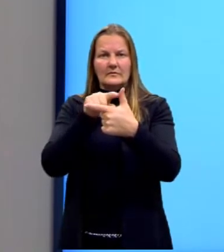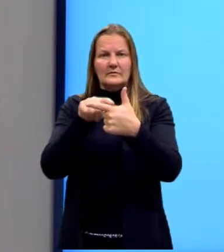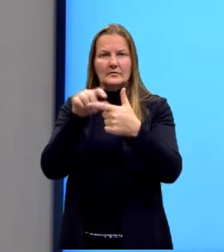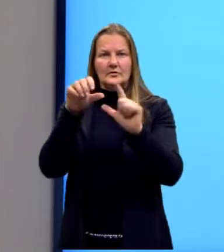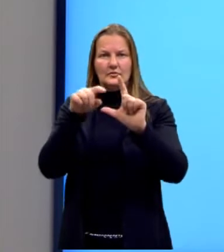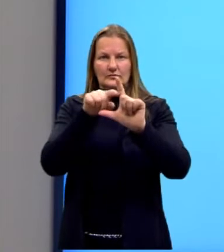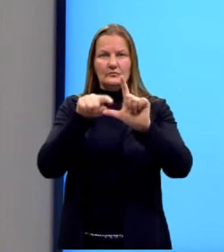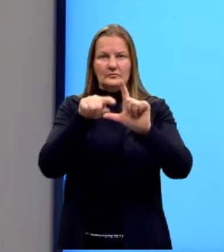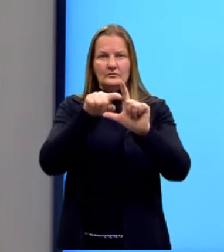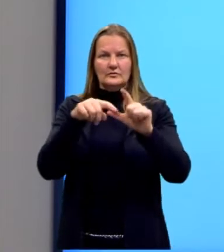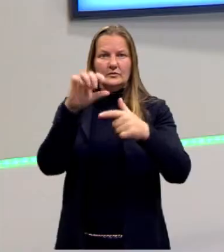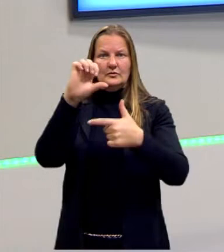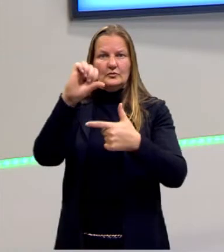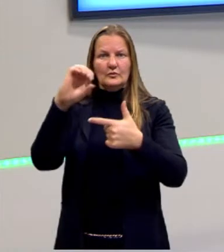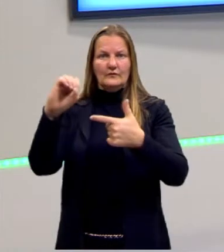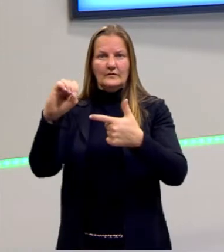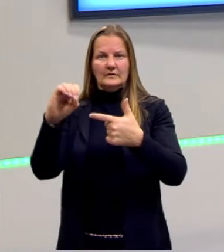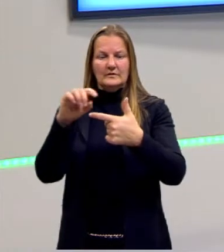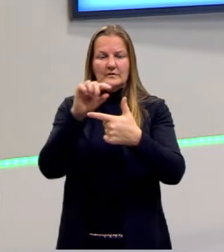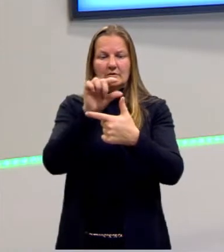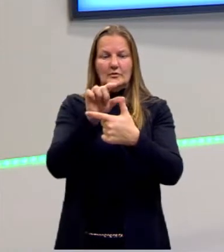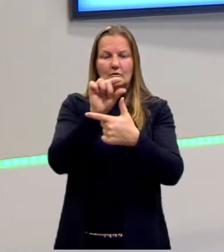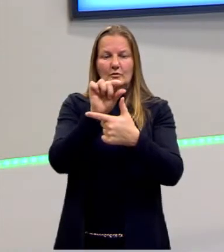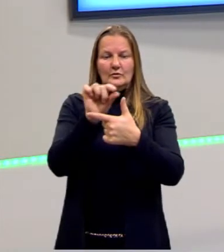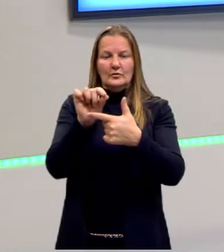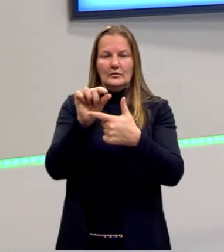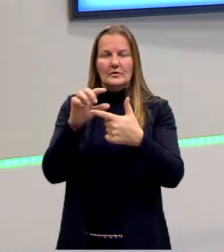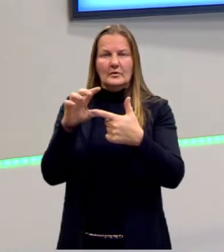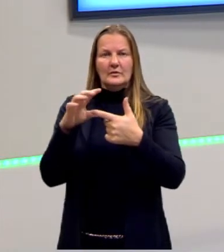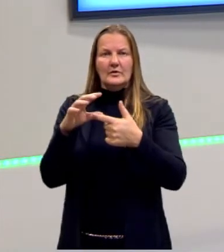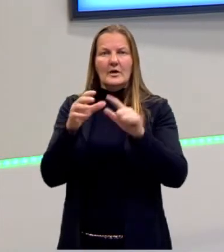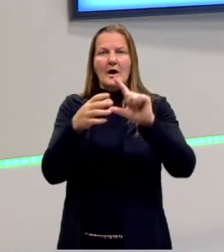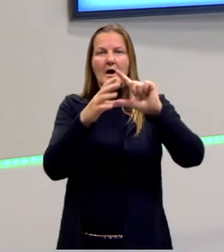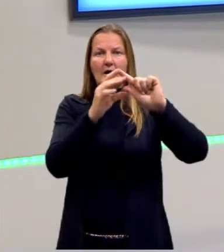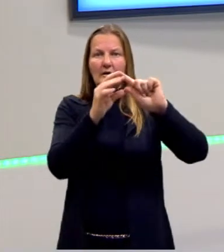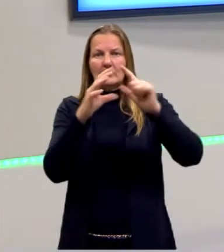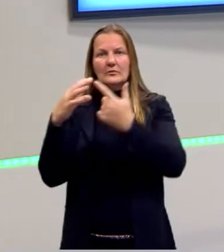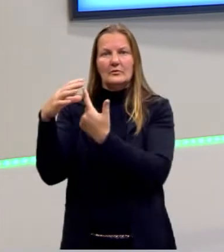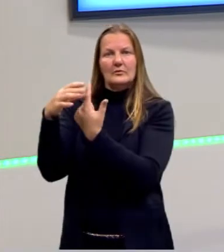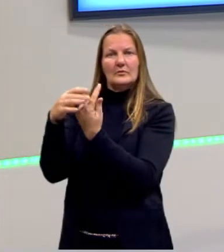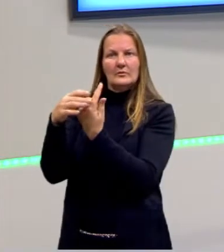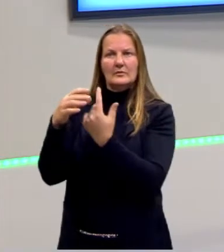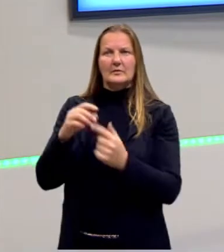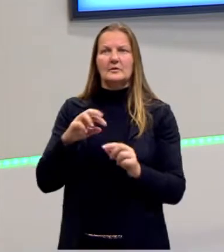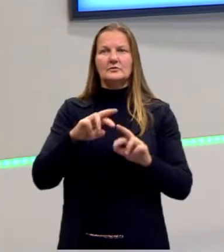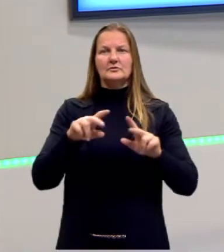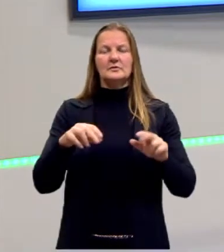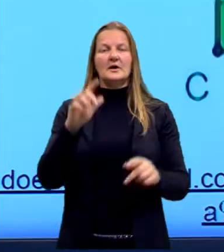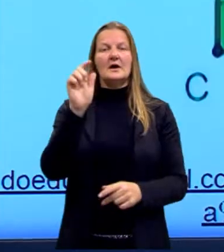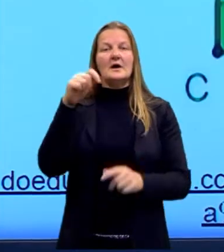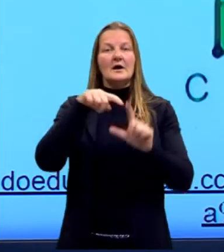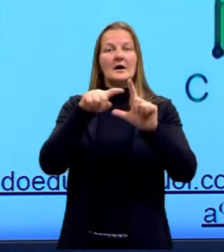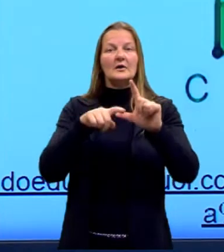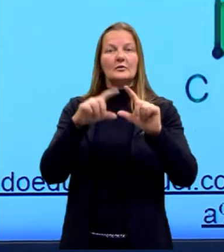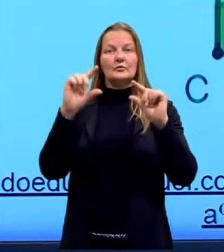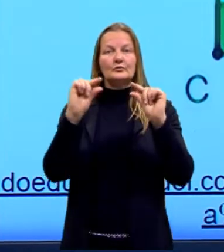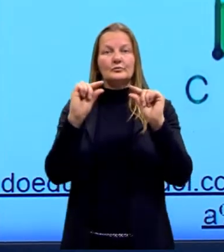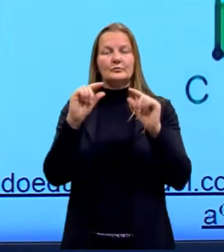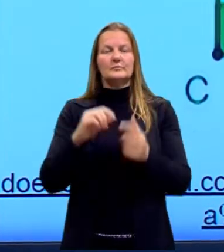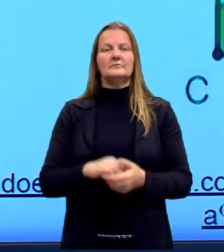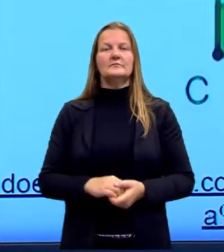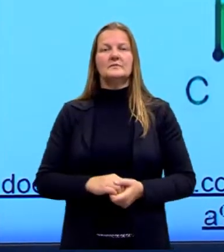e os outros dois ângulos agudos. A partir dessa figura, então, nós vamos trabalhar as razões